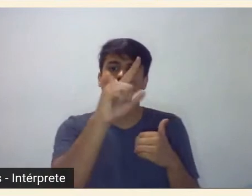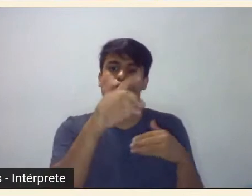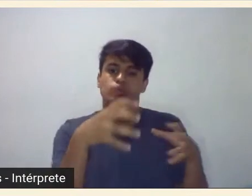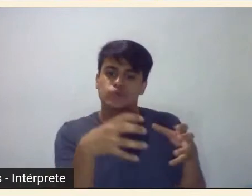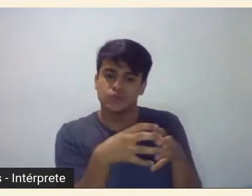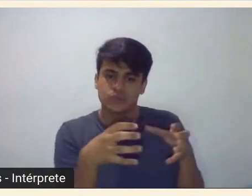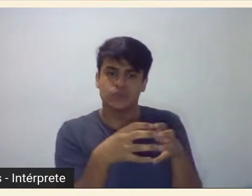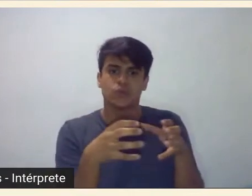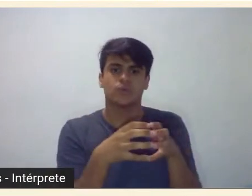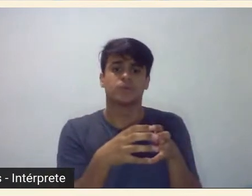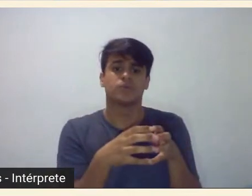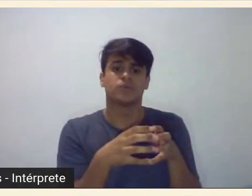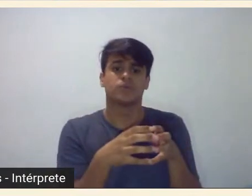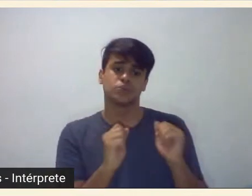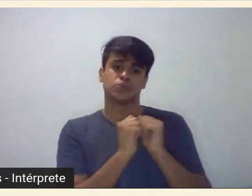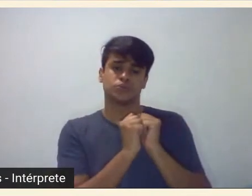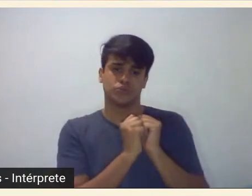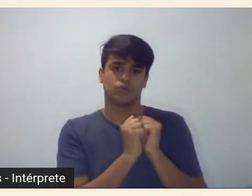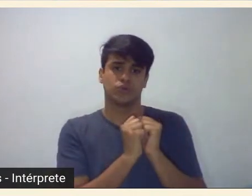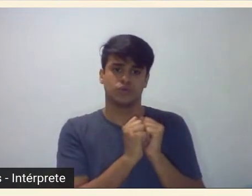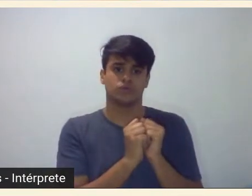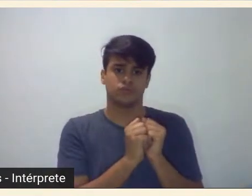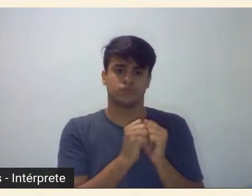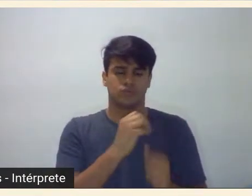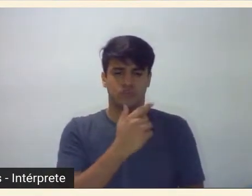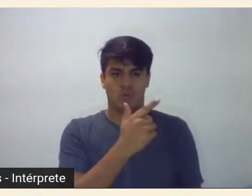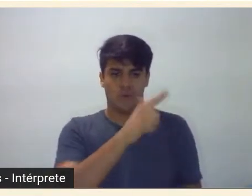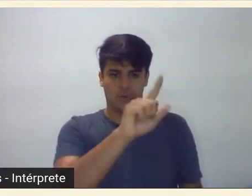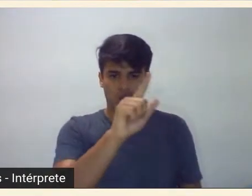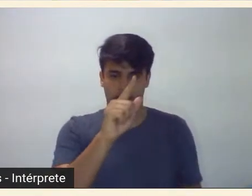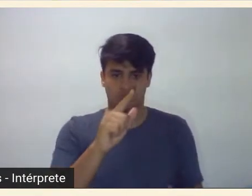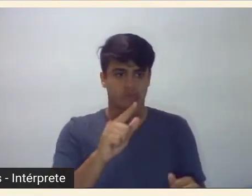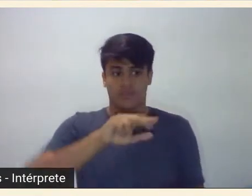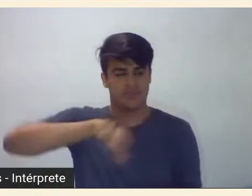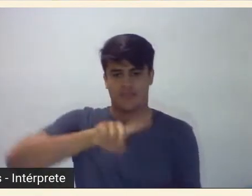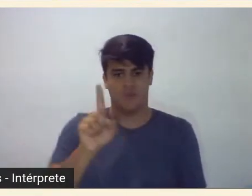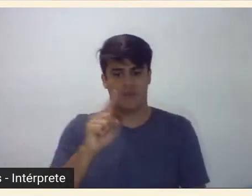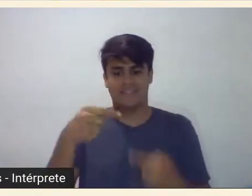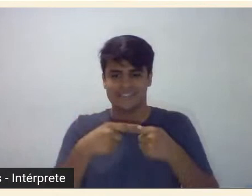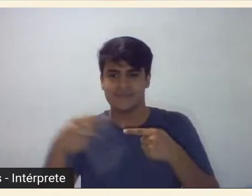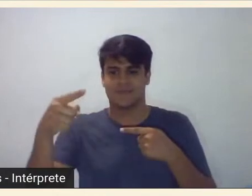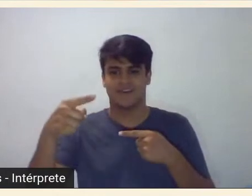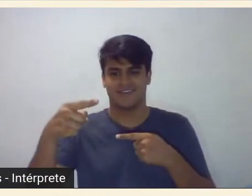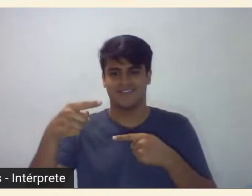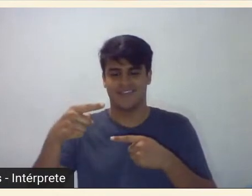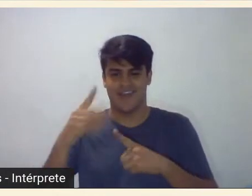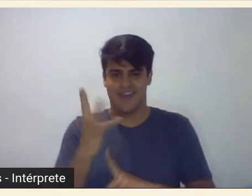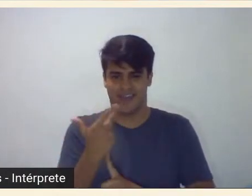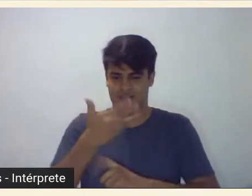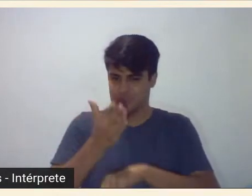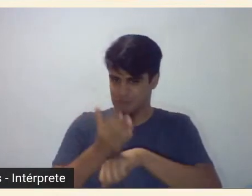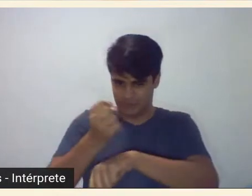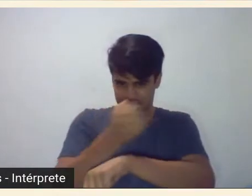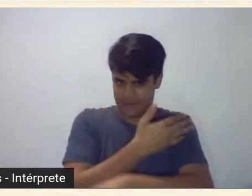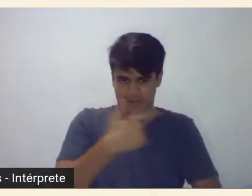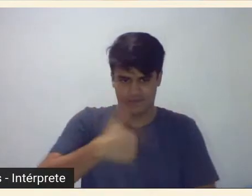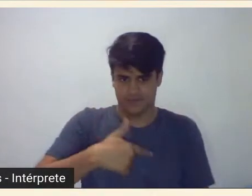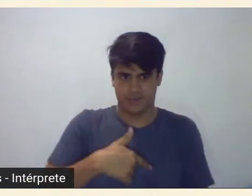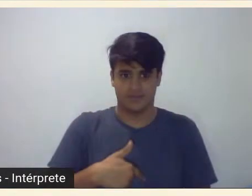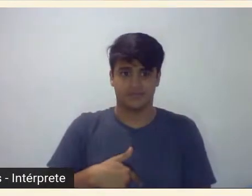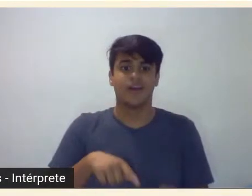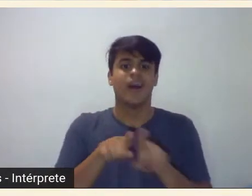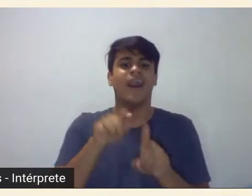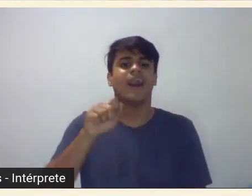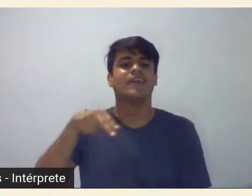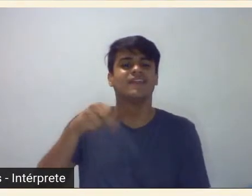clássico por exemplo já é morto o grupo não é o grupo da Semana da Arte Moderna a Ana até fala aí muito bem da chegada da Tarsila